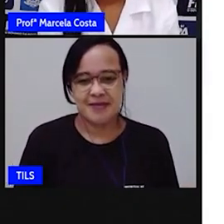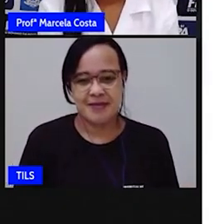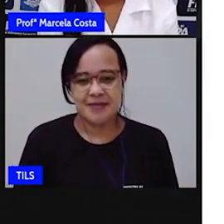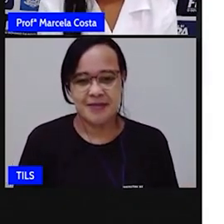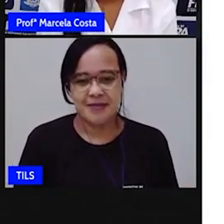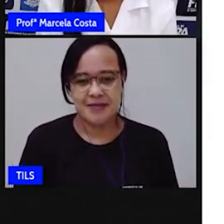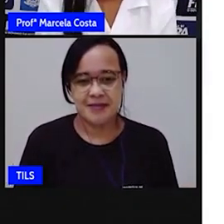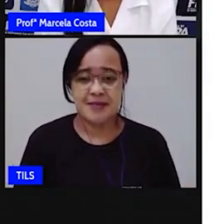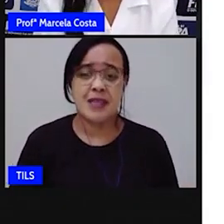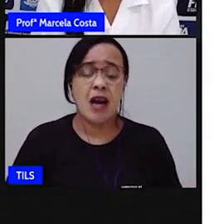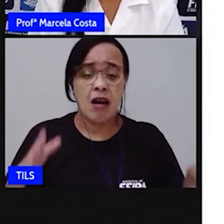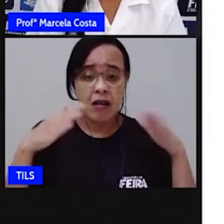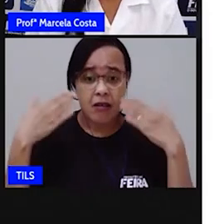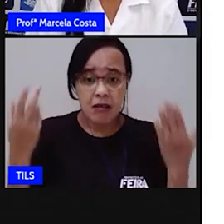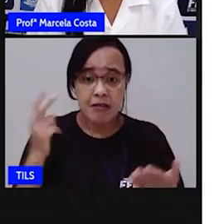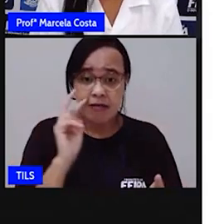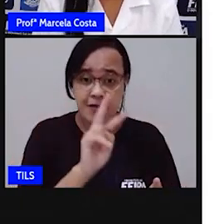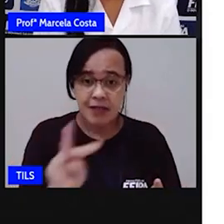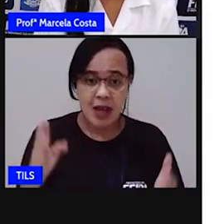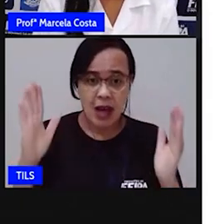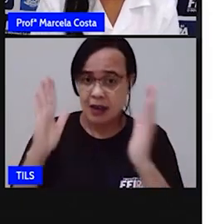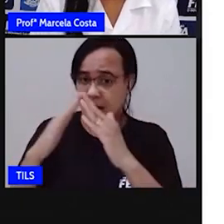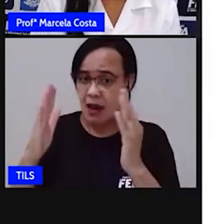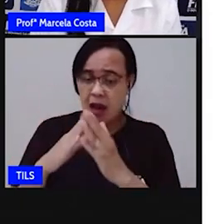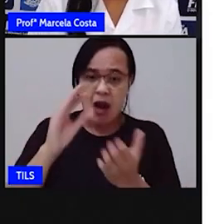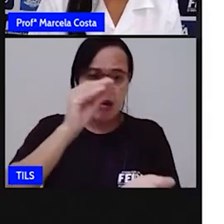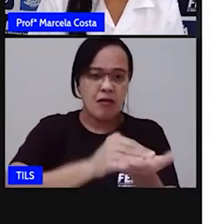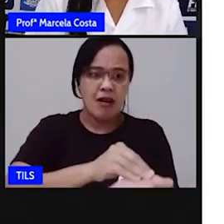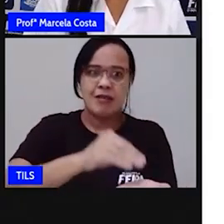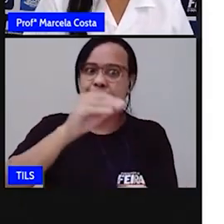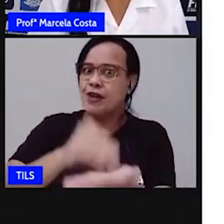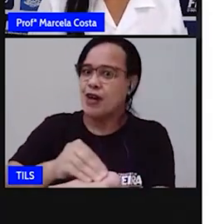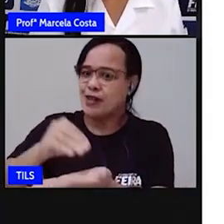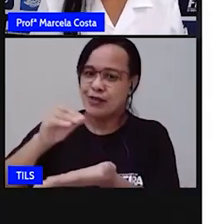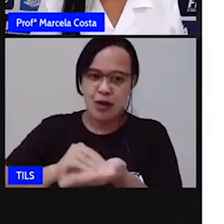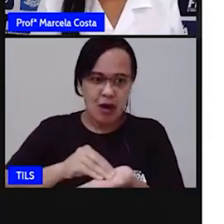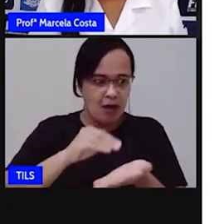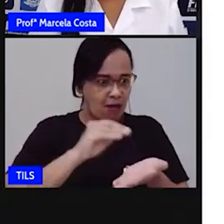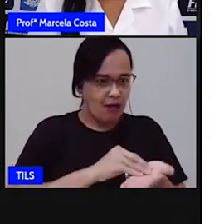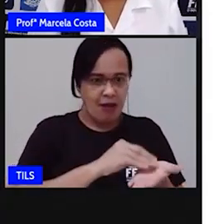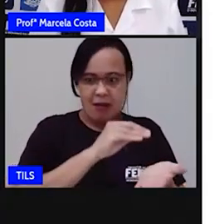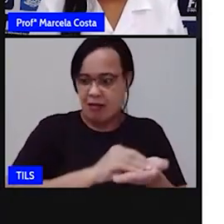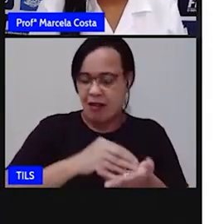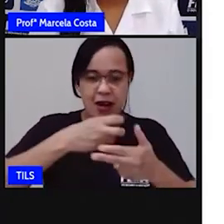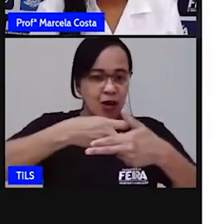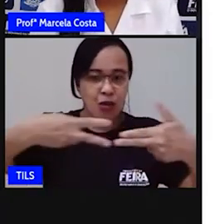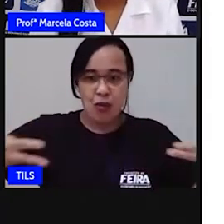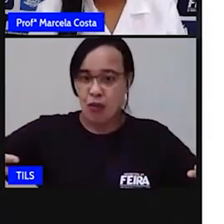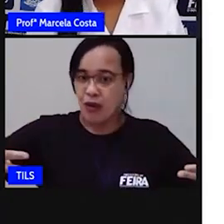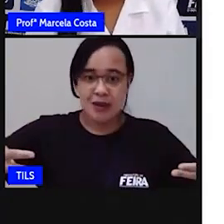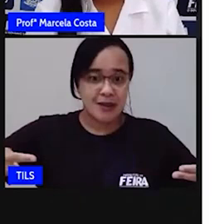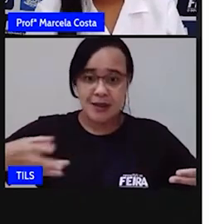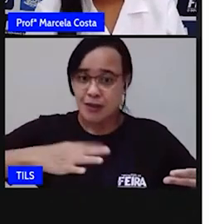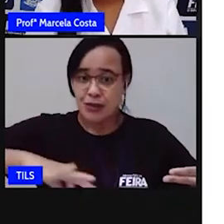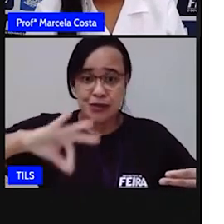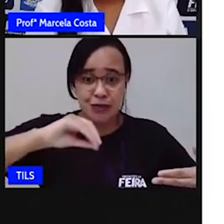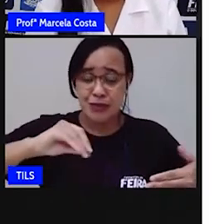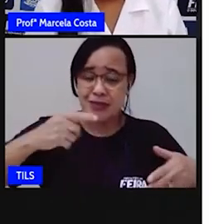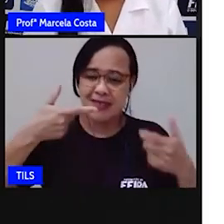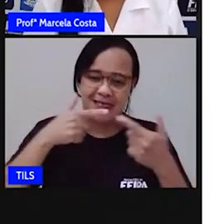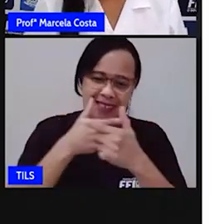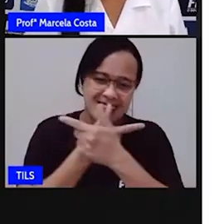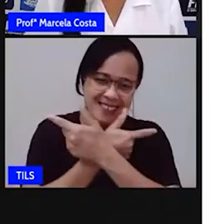Veja que nessa casa realmente faltavam muitas coisas, né? Era uma casa realmente muito engraçada.